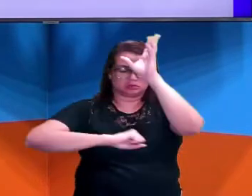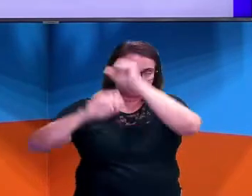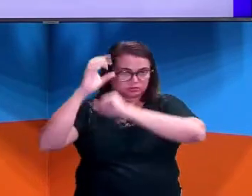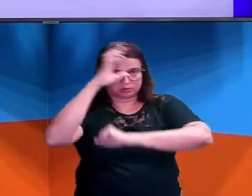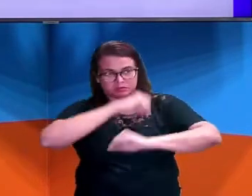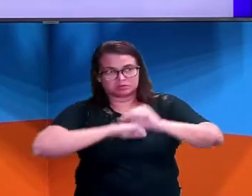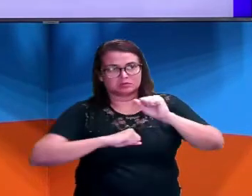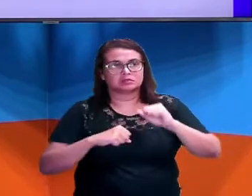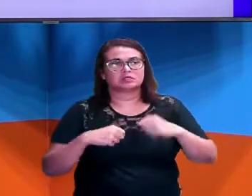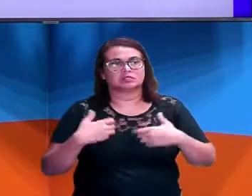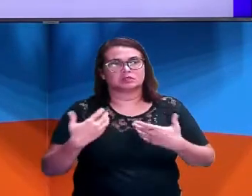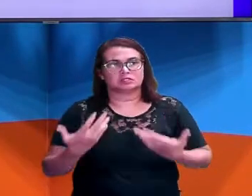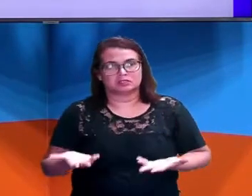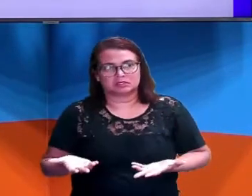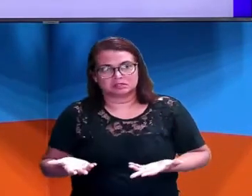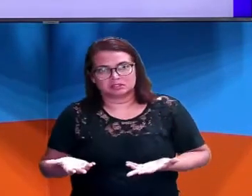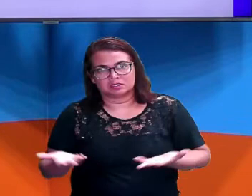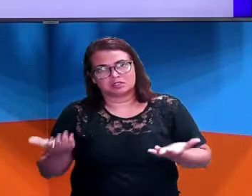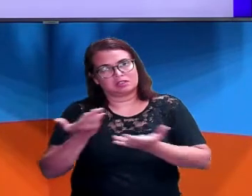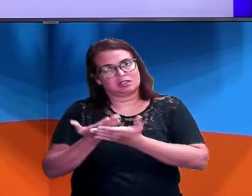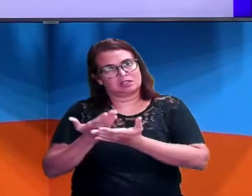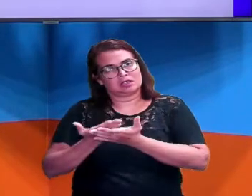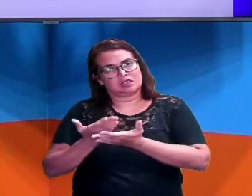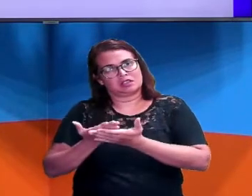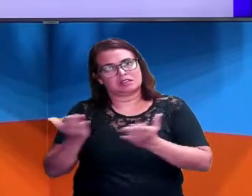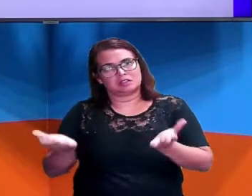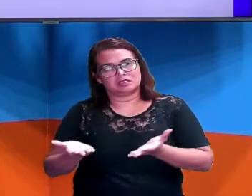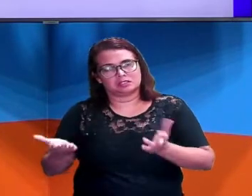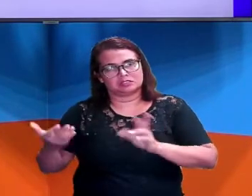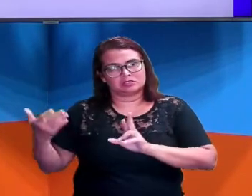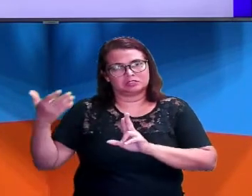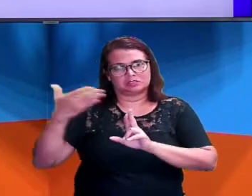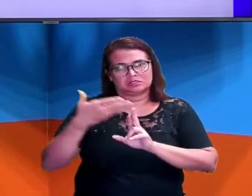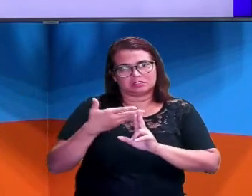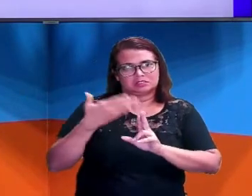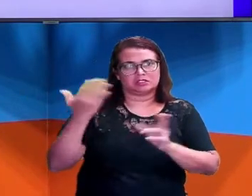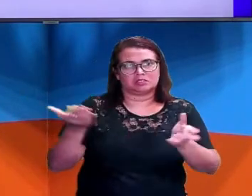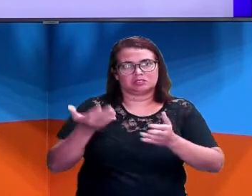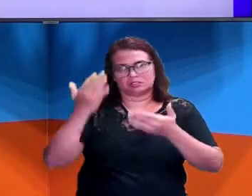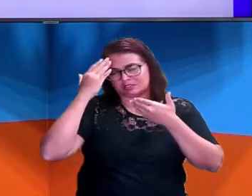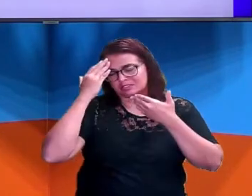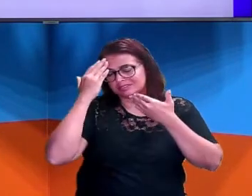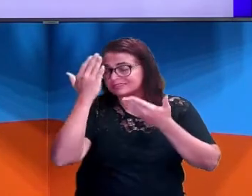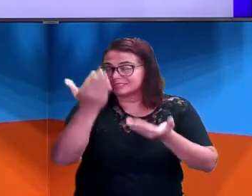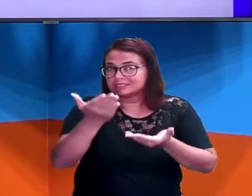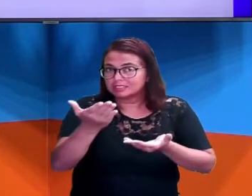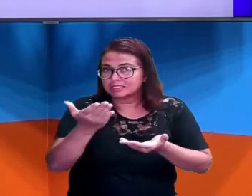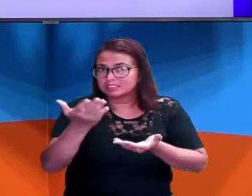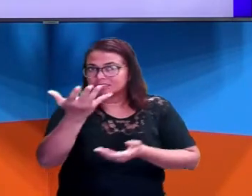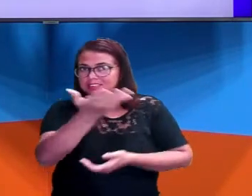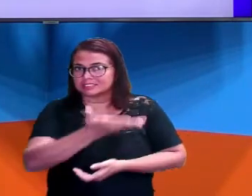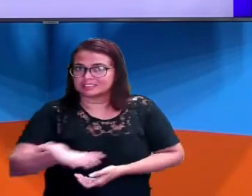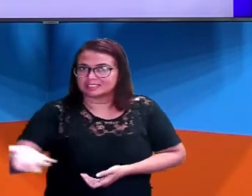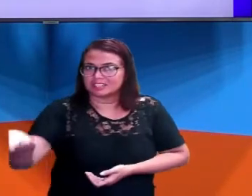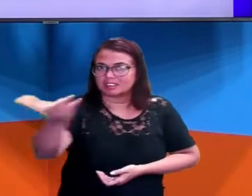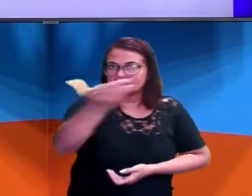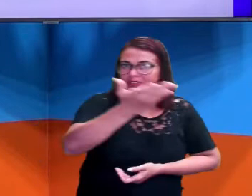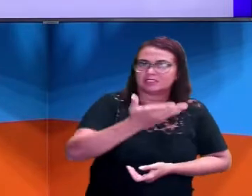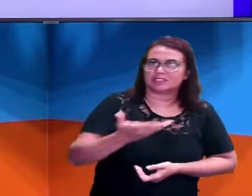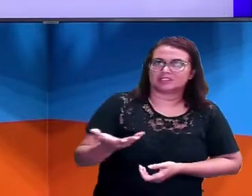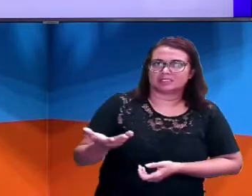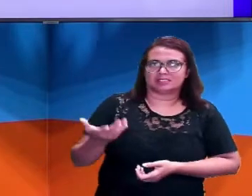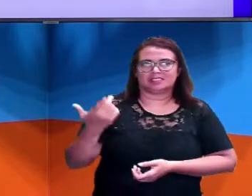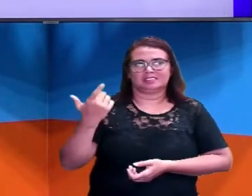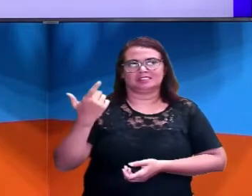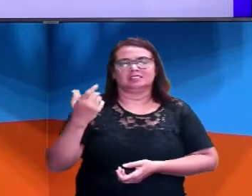referências da aula de hoje e eu só tenho a agradecer por mais